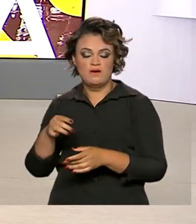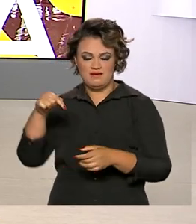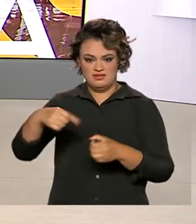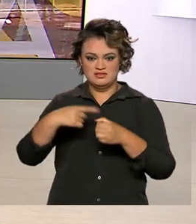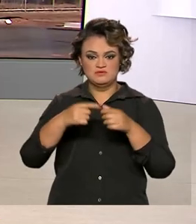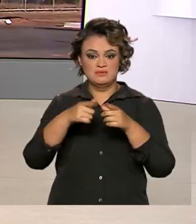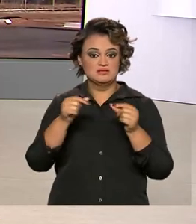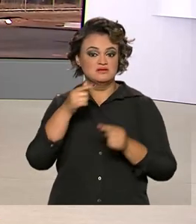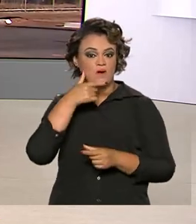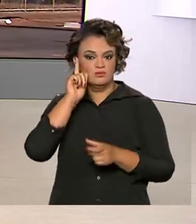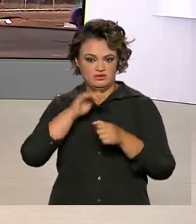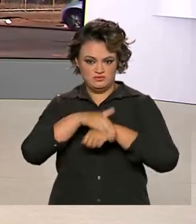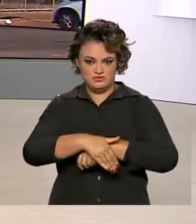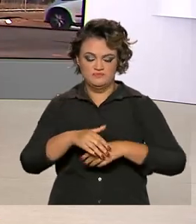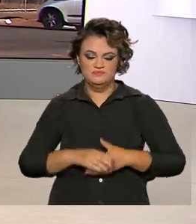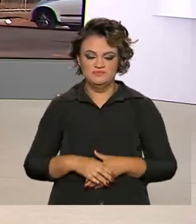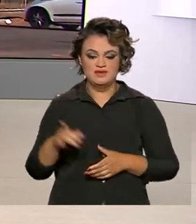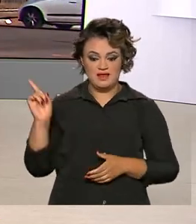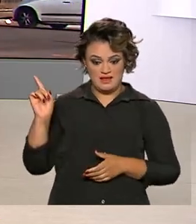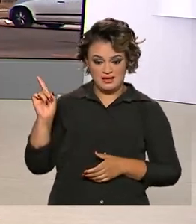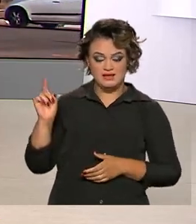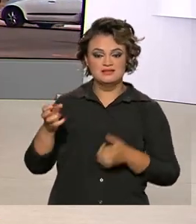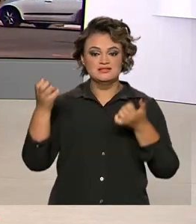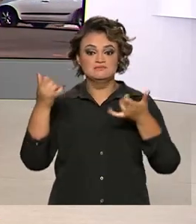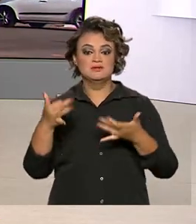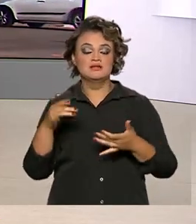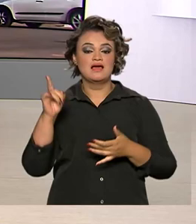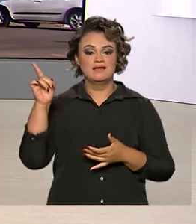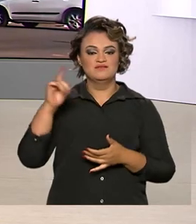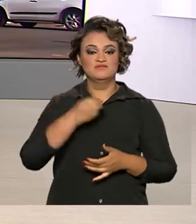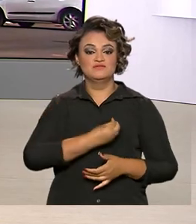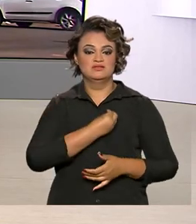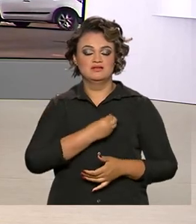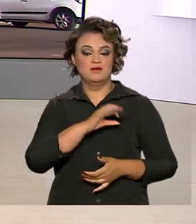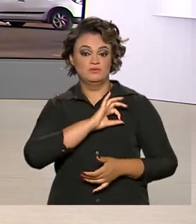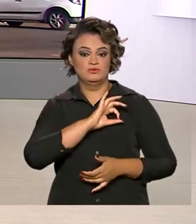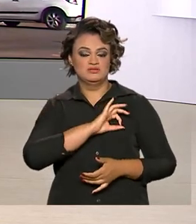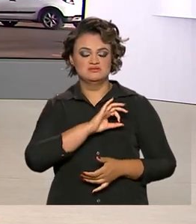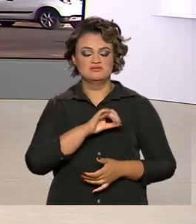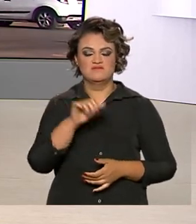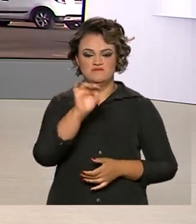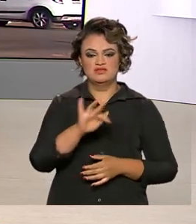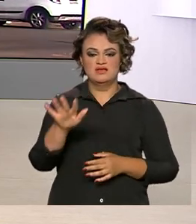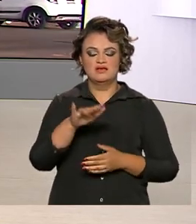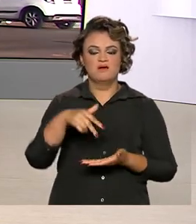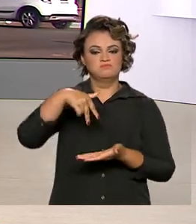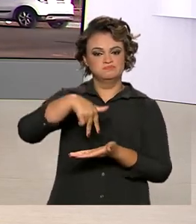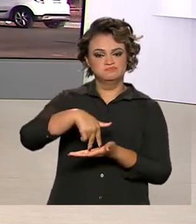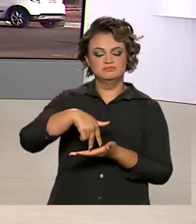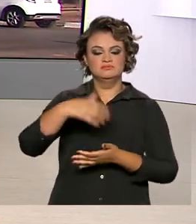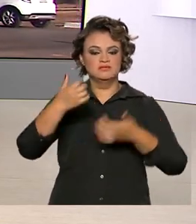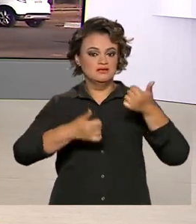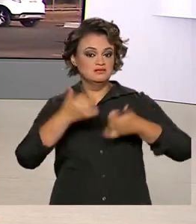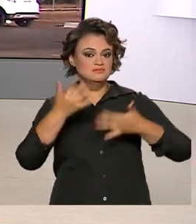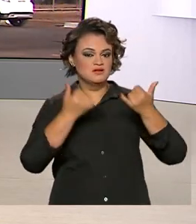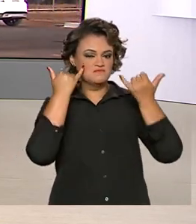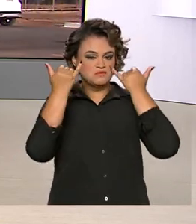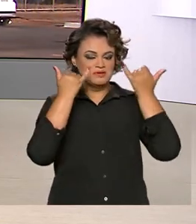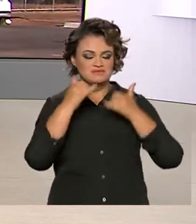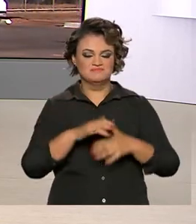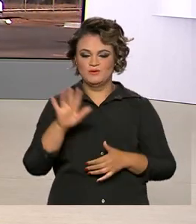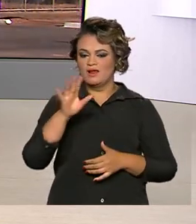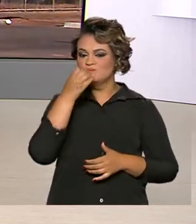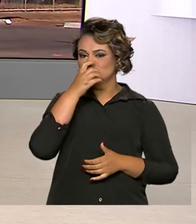ontem. O repórter Glauco de Queiroz está em frente à Polícia Federal aqui em Brasília e traz mais informações para a gente. Bom dia,